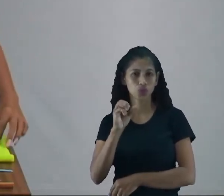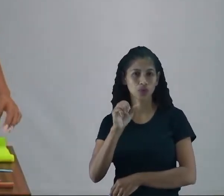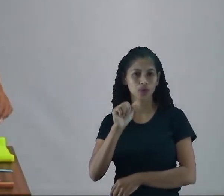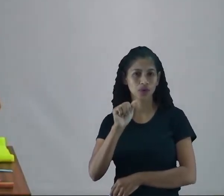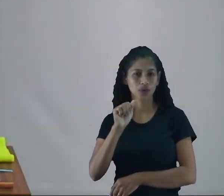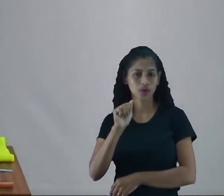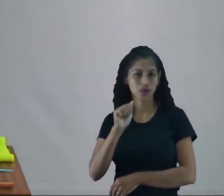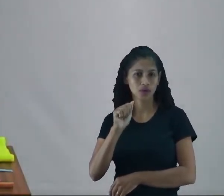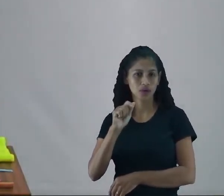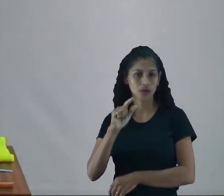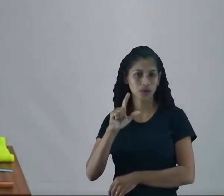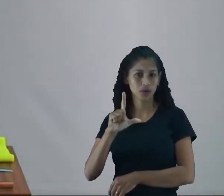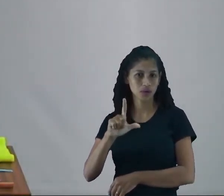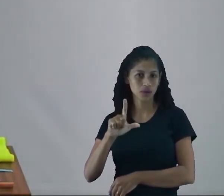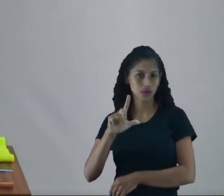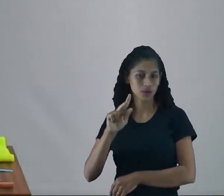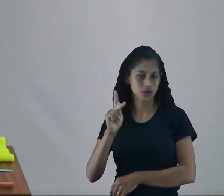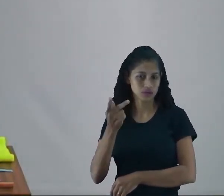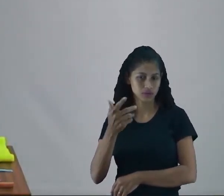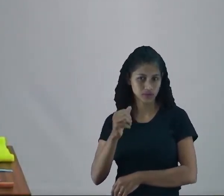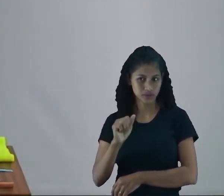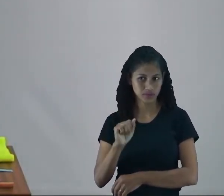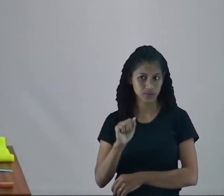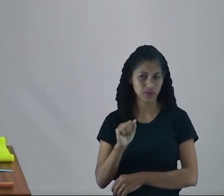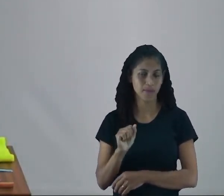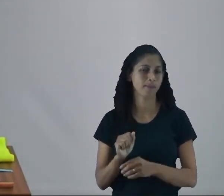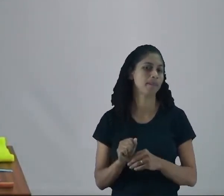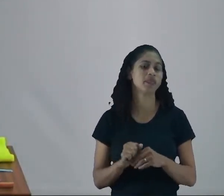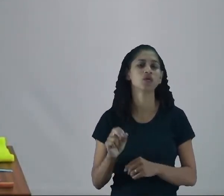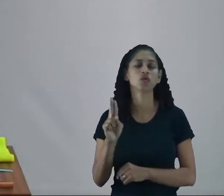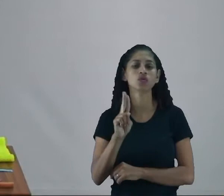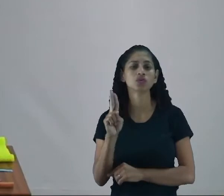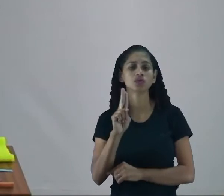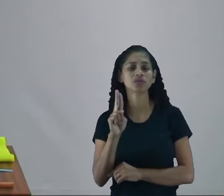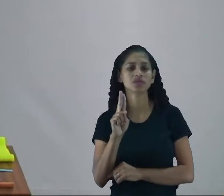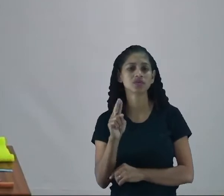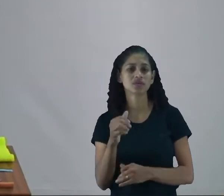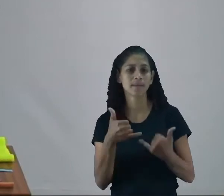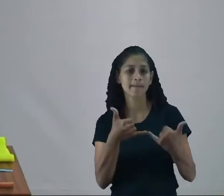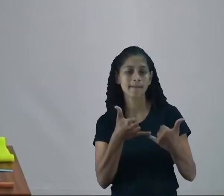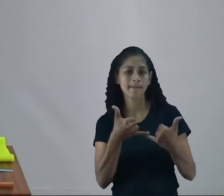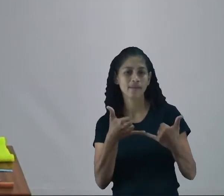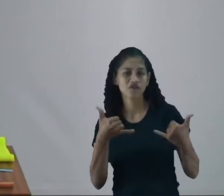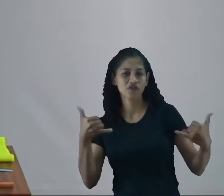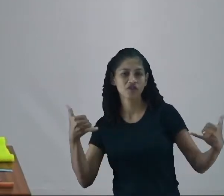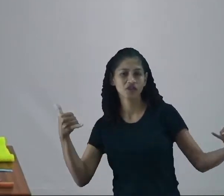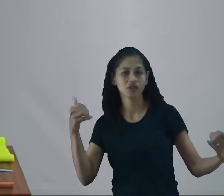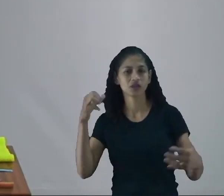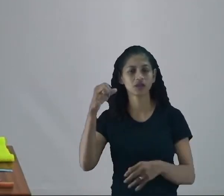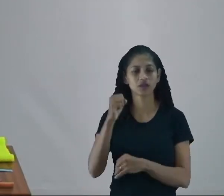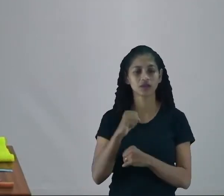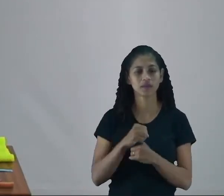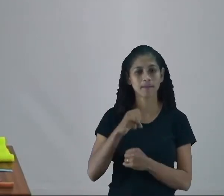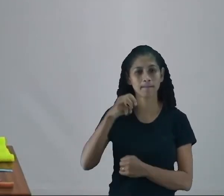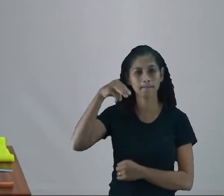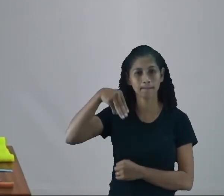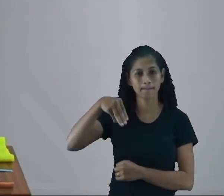instrumentos que a gente viu na aula passada, que é a fita métrica, né? Lembra que eu falei que é um dos instrumentos